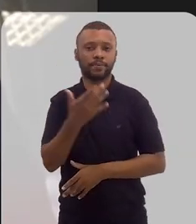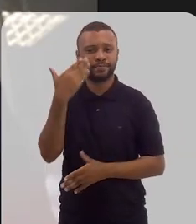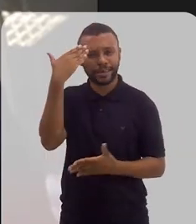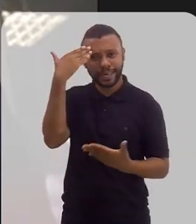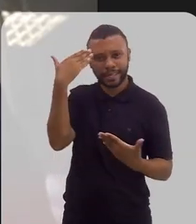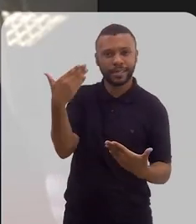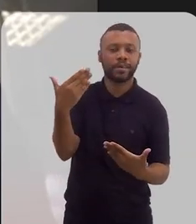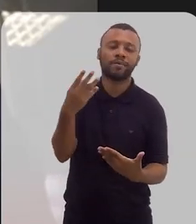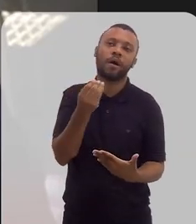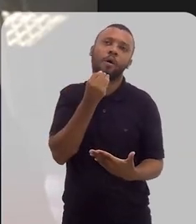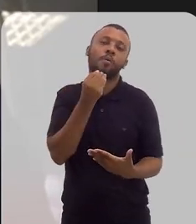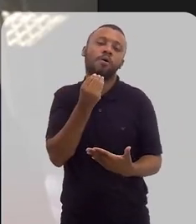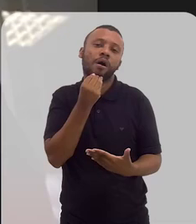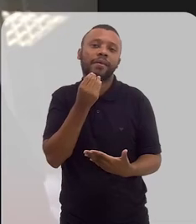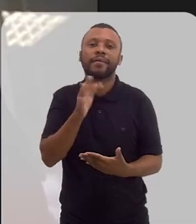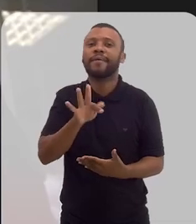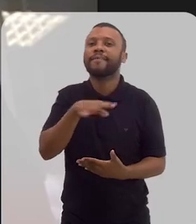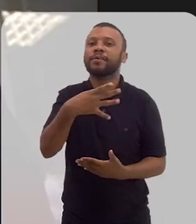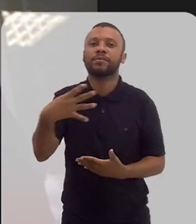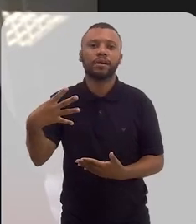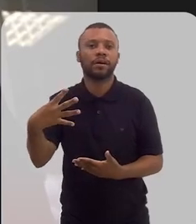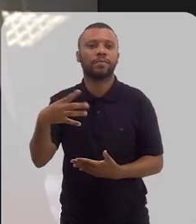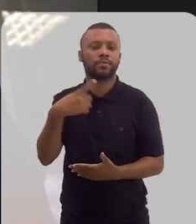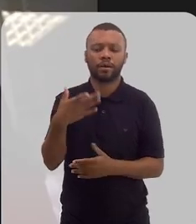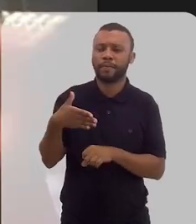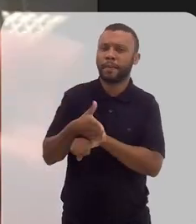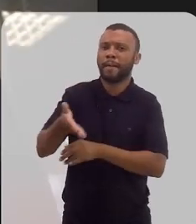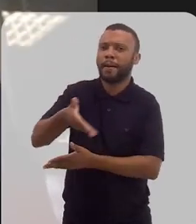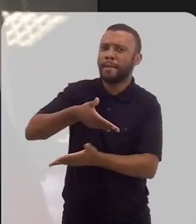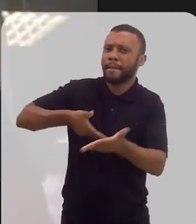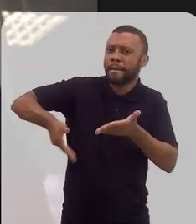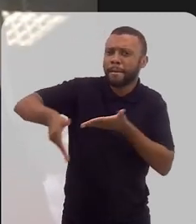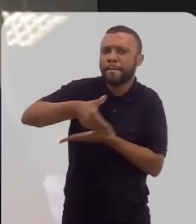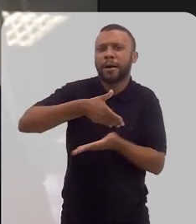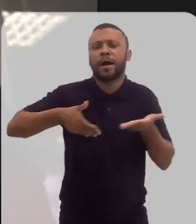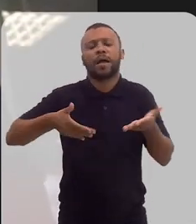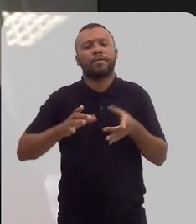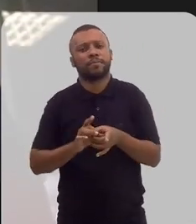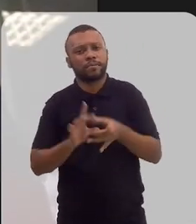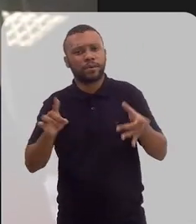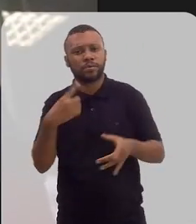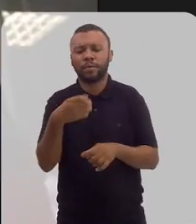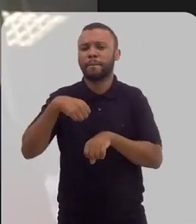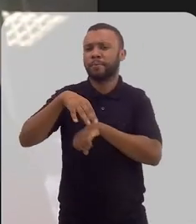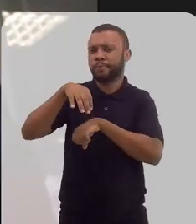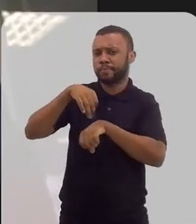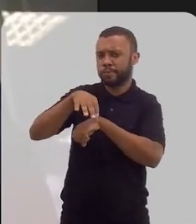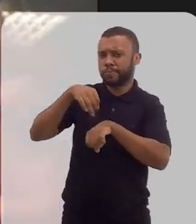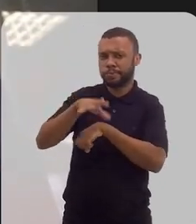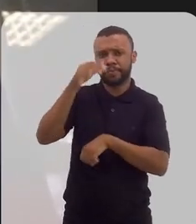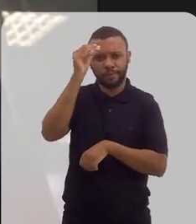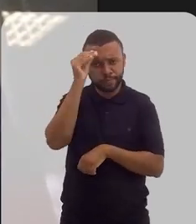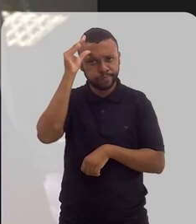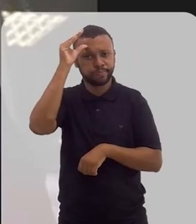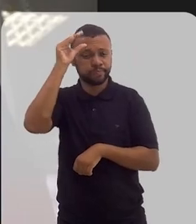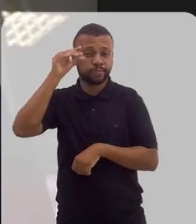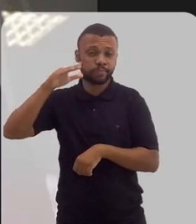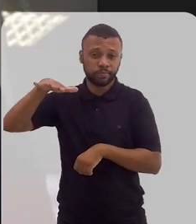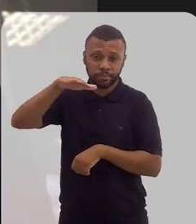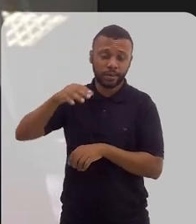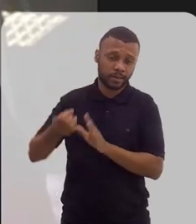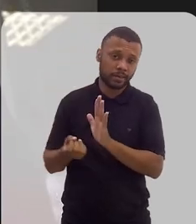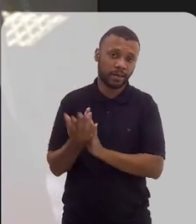agradeço a oportunidade da Firjan participar e permitir que a gente transmita um pouco desse